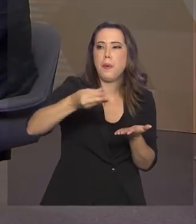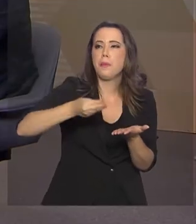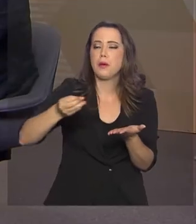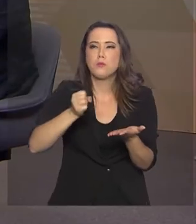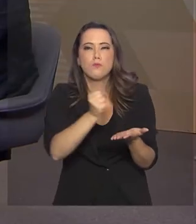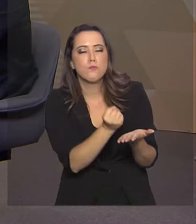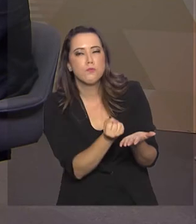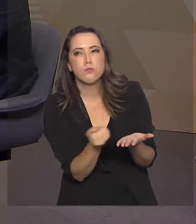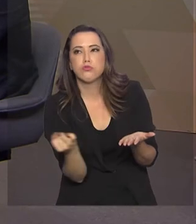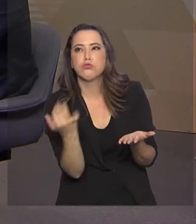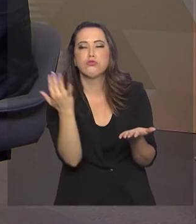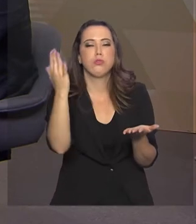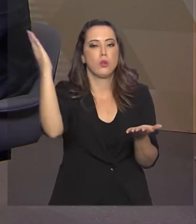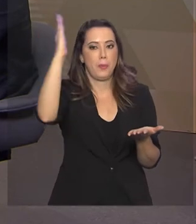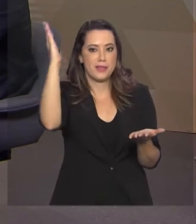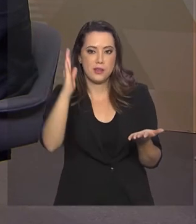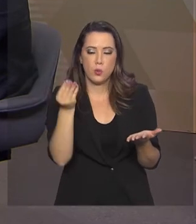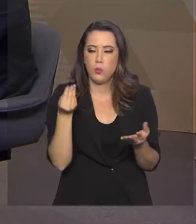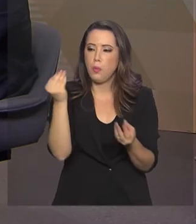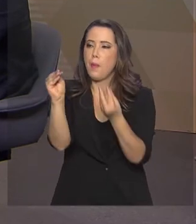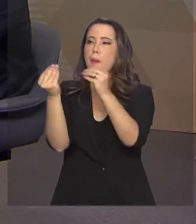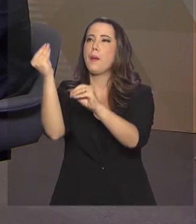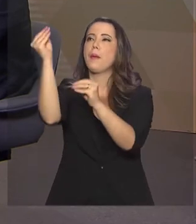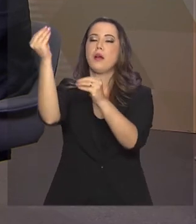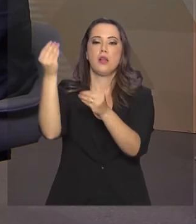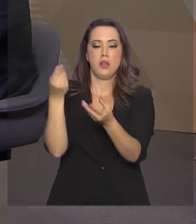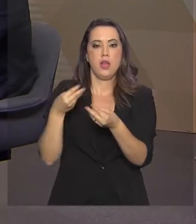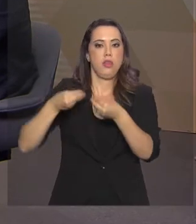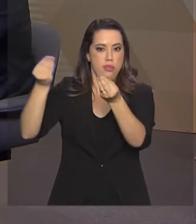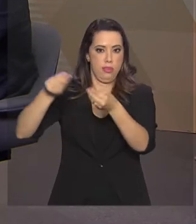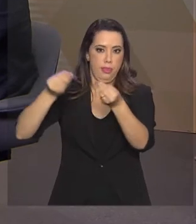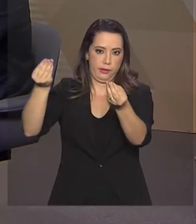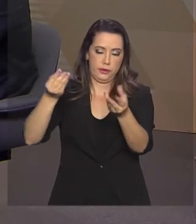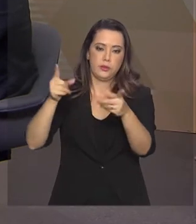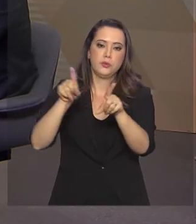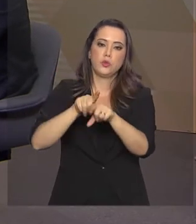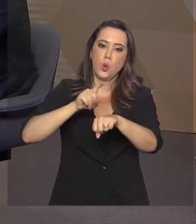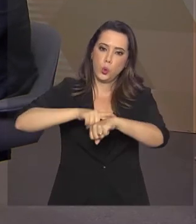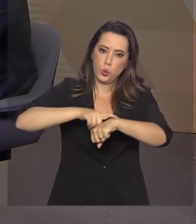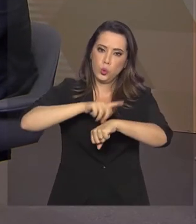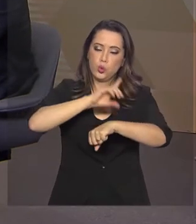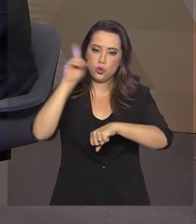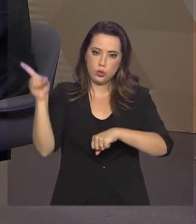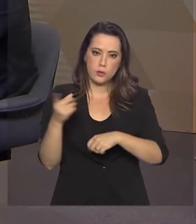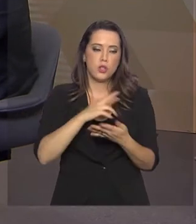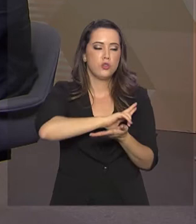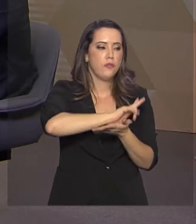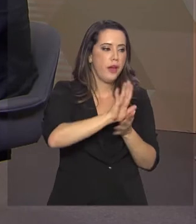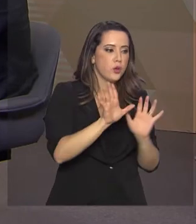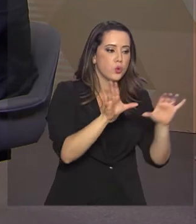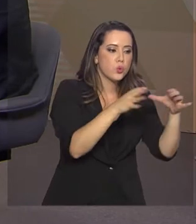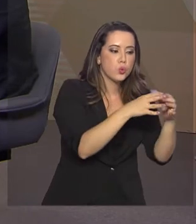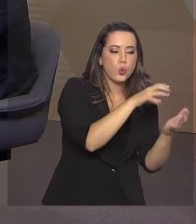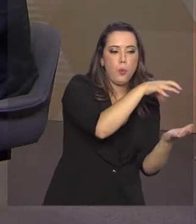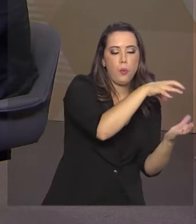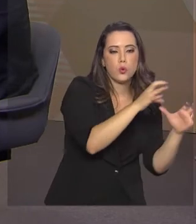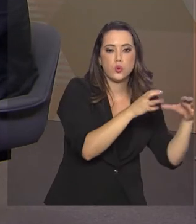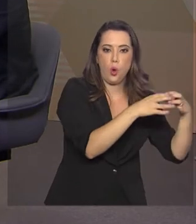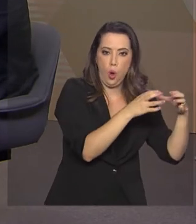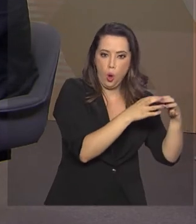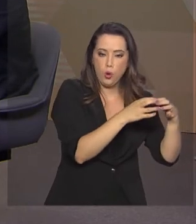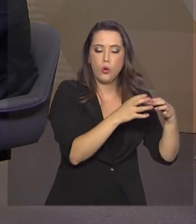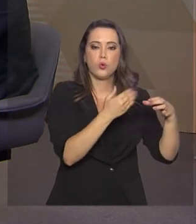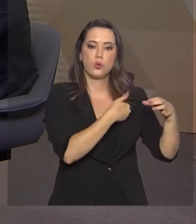Então, é muito complexo, envolve uma quantidade muito grande de órgãos públicos e empresas privadas que participam do Enem.